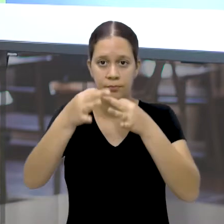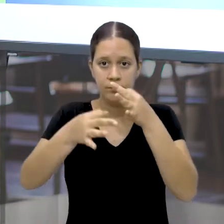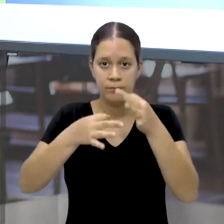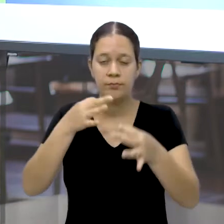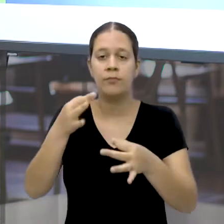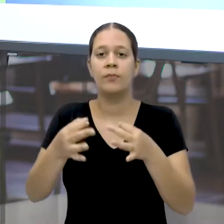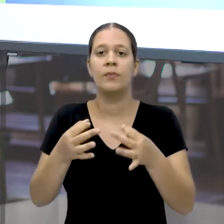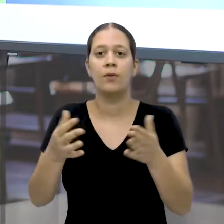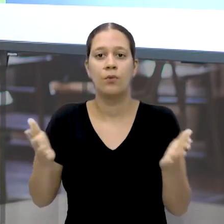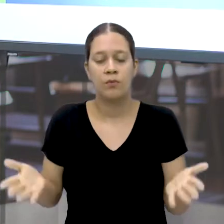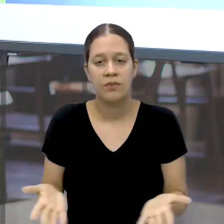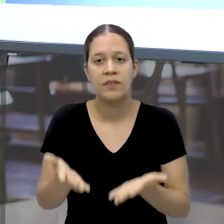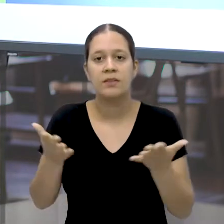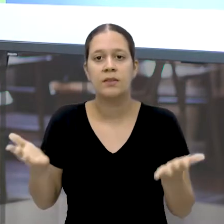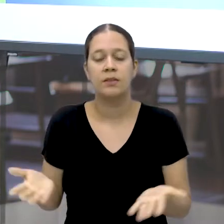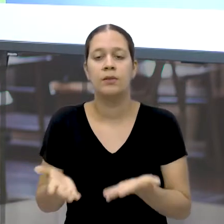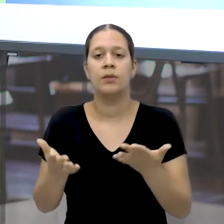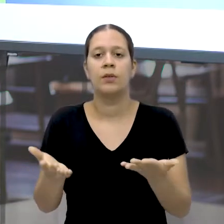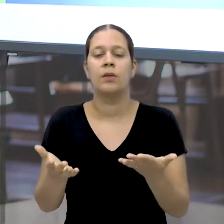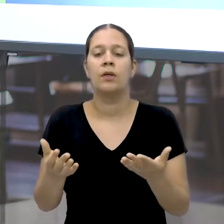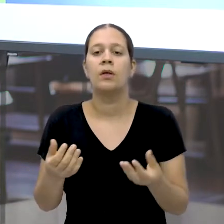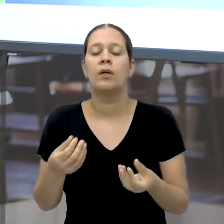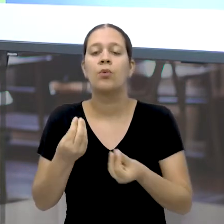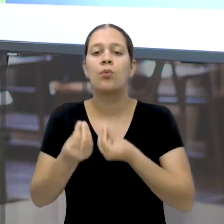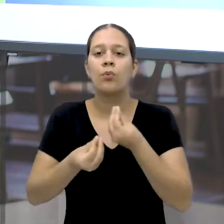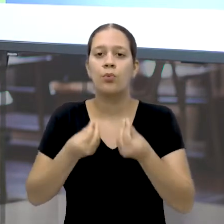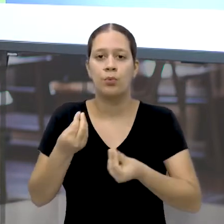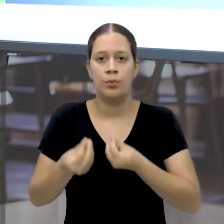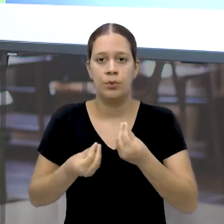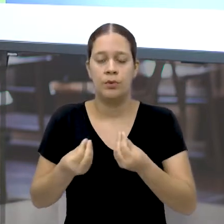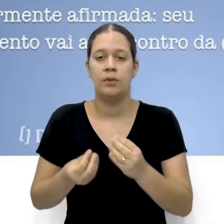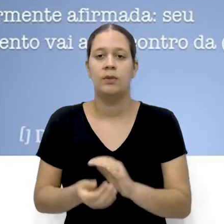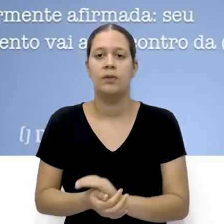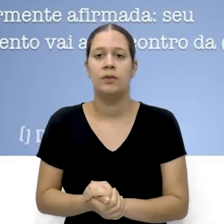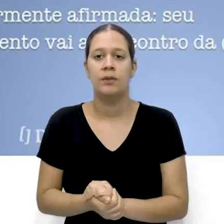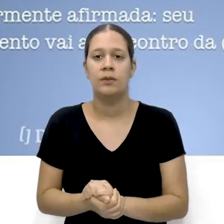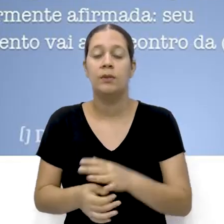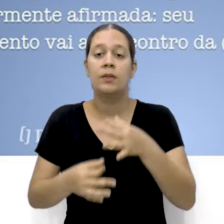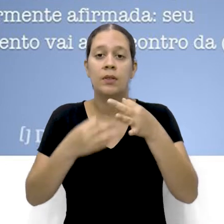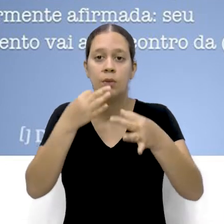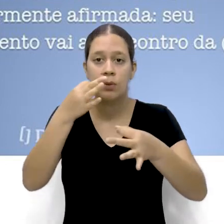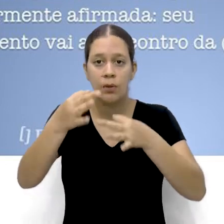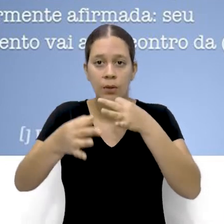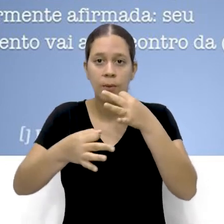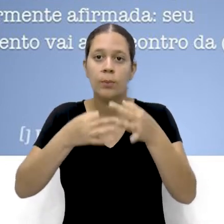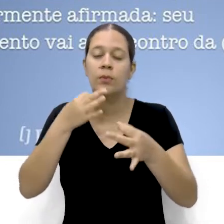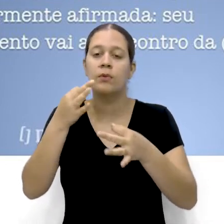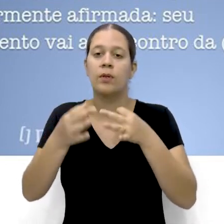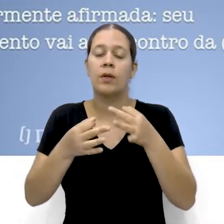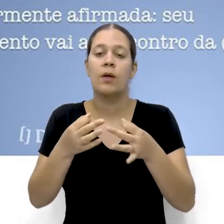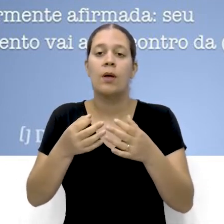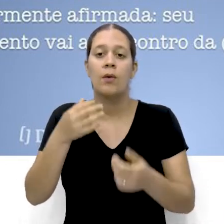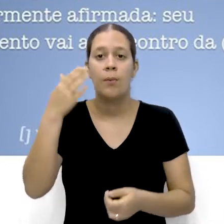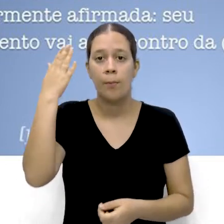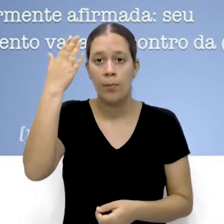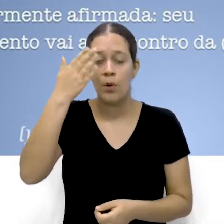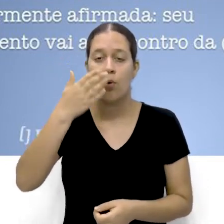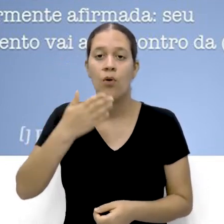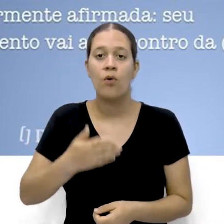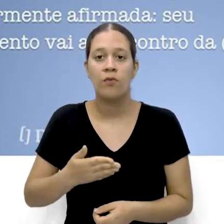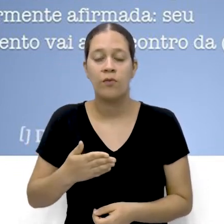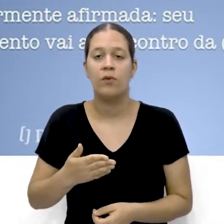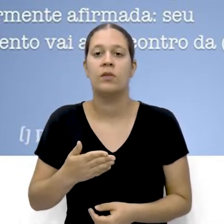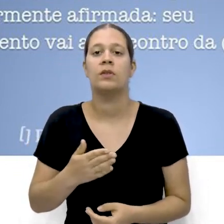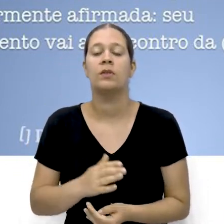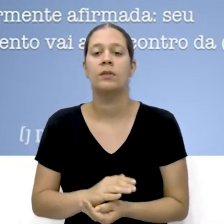convencendo E como se dá o contra-argumento? Argumento que se apõe a outro Prova ou afirmação que